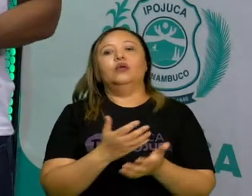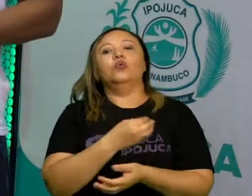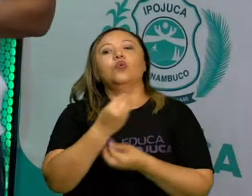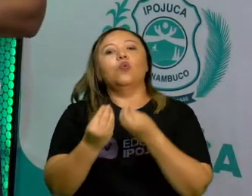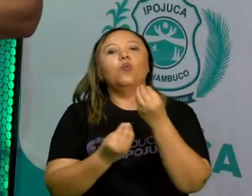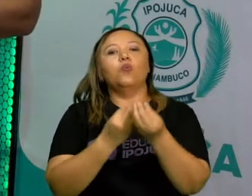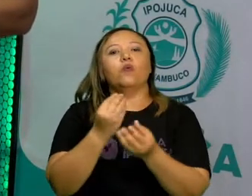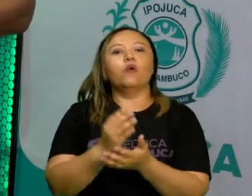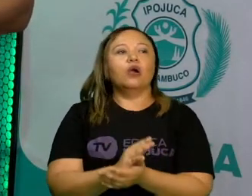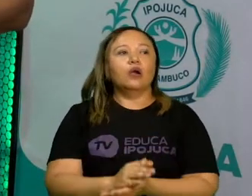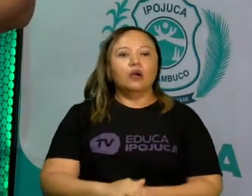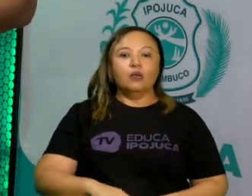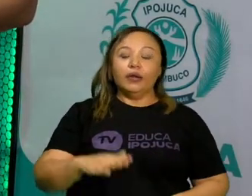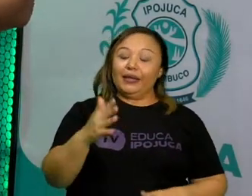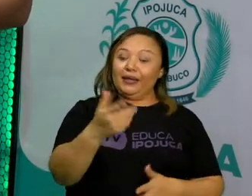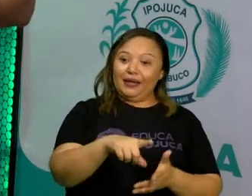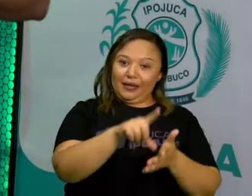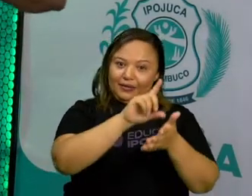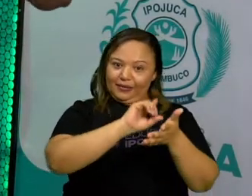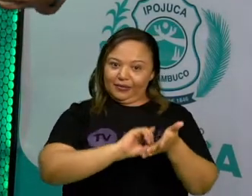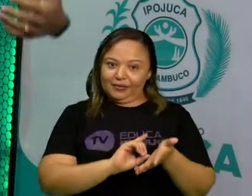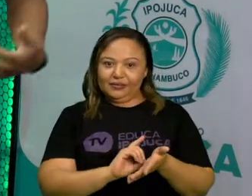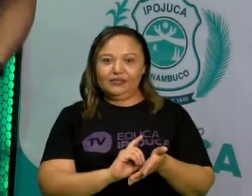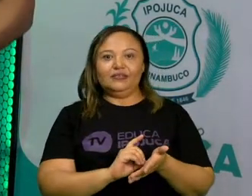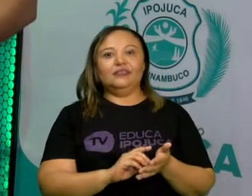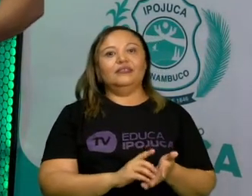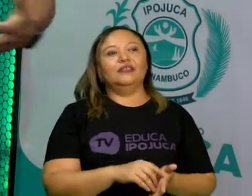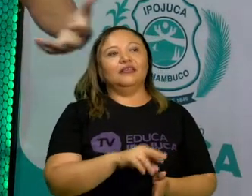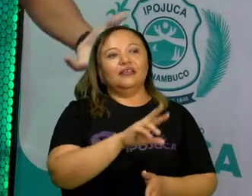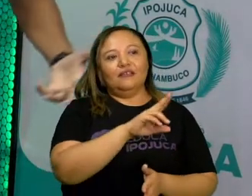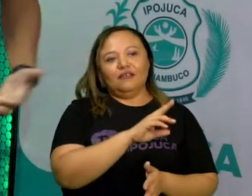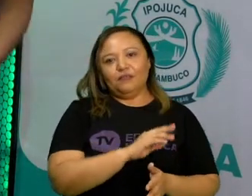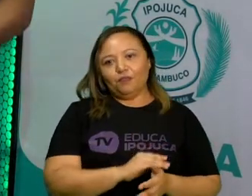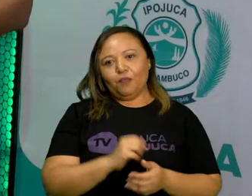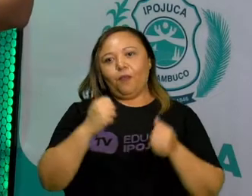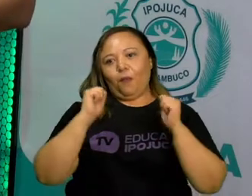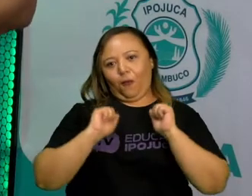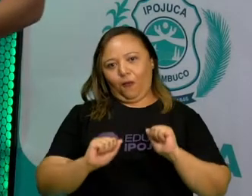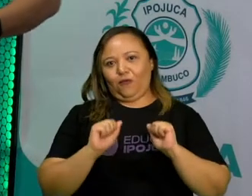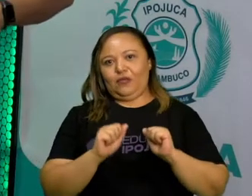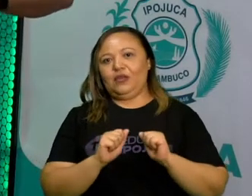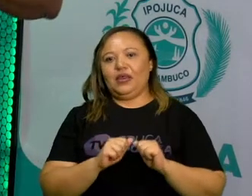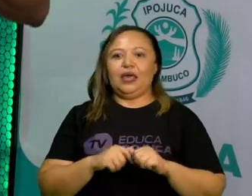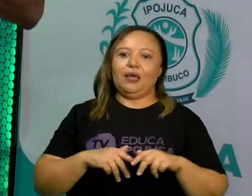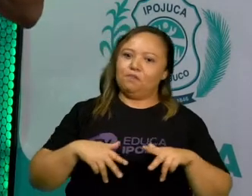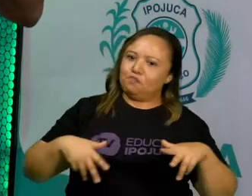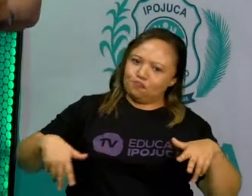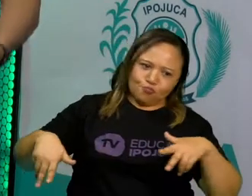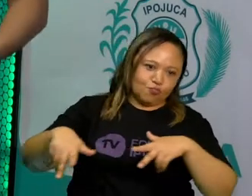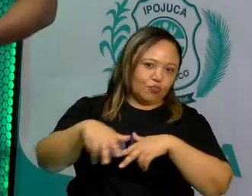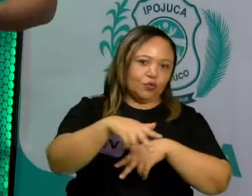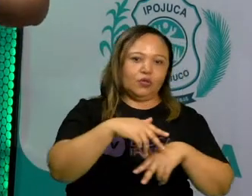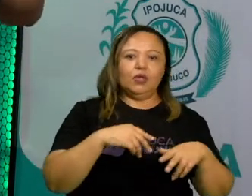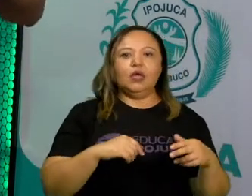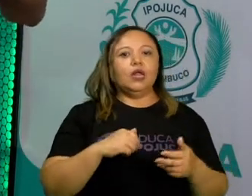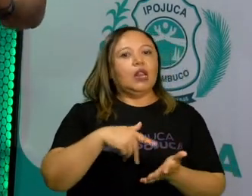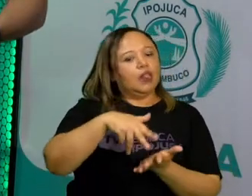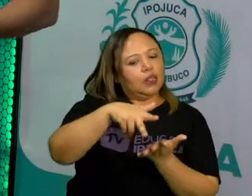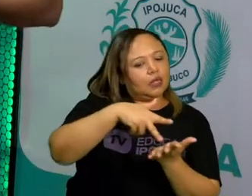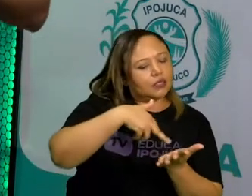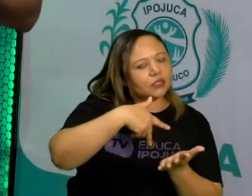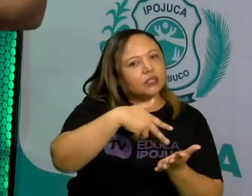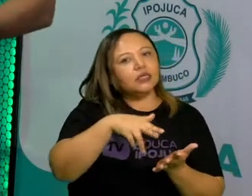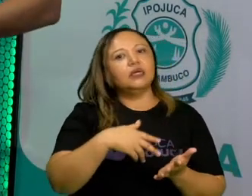apenas utilizando alguns botões, mas hoje em dia a gente podendo se movimentar, jogar, dançar